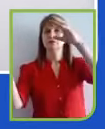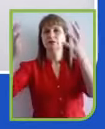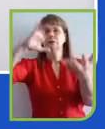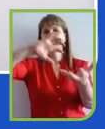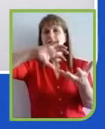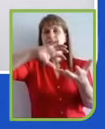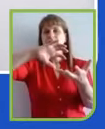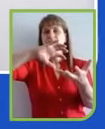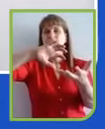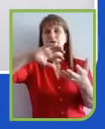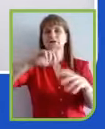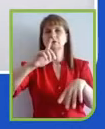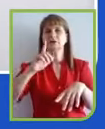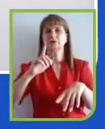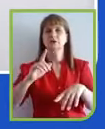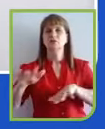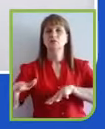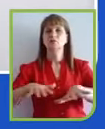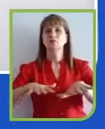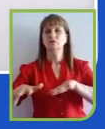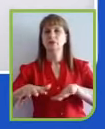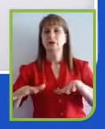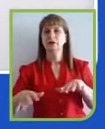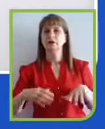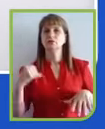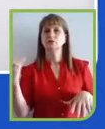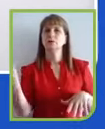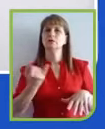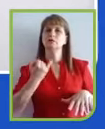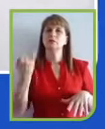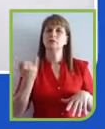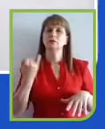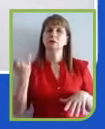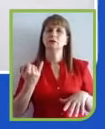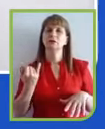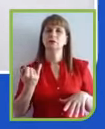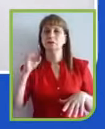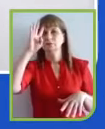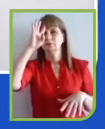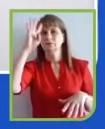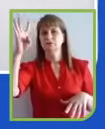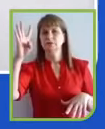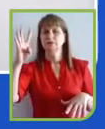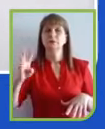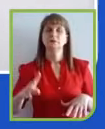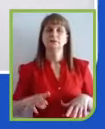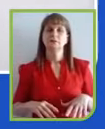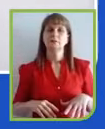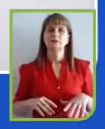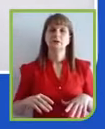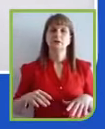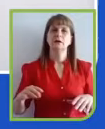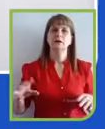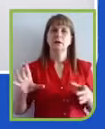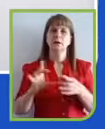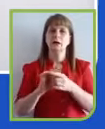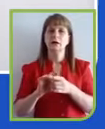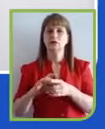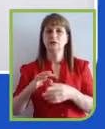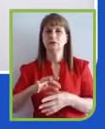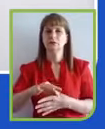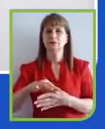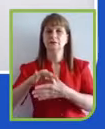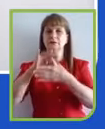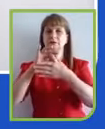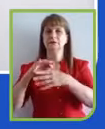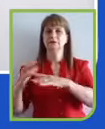e fundamental para unir realmente as lideranças globais em torno desse mesmo propósito.